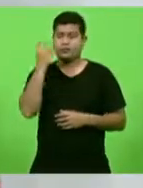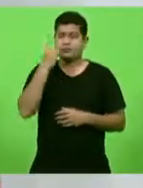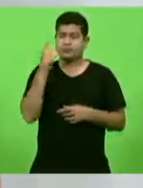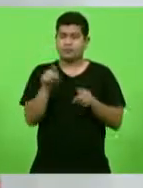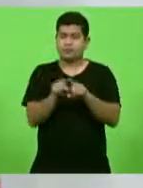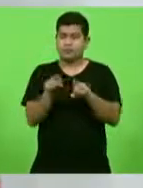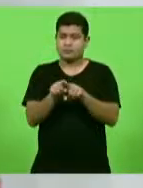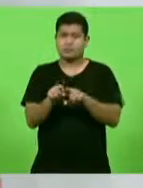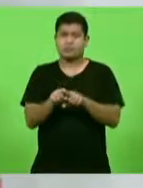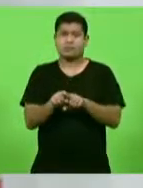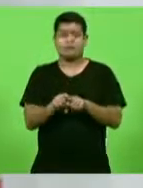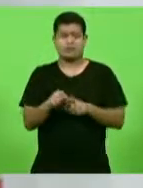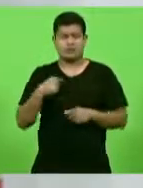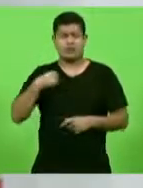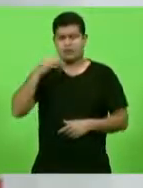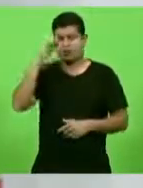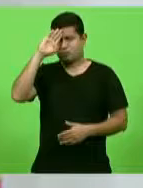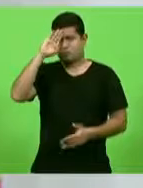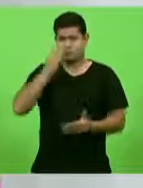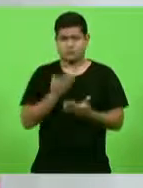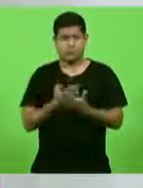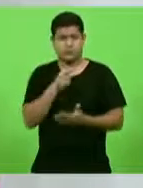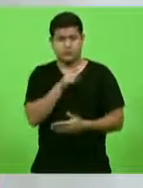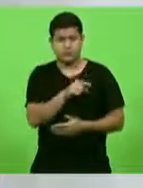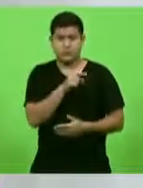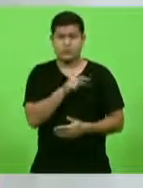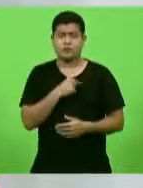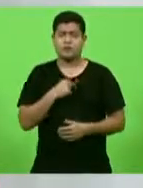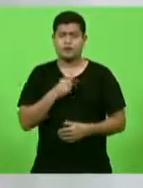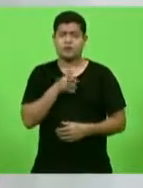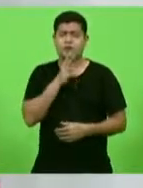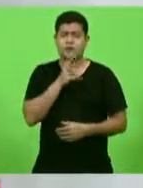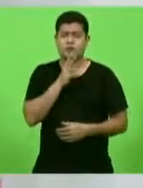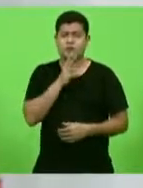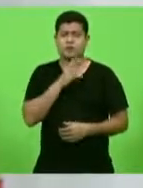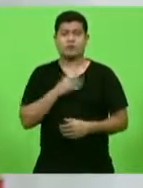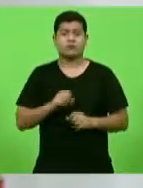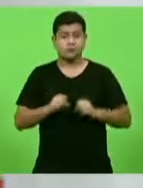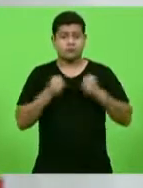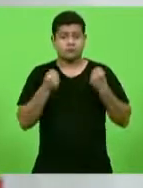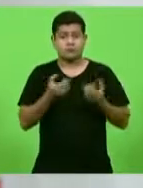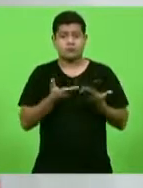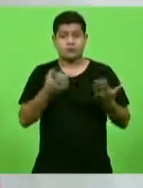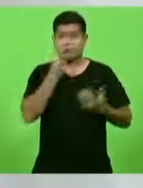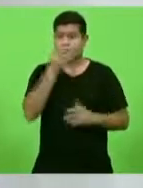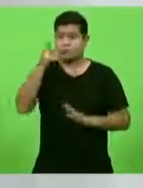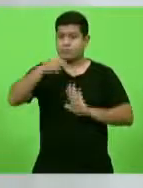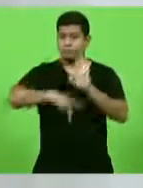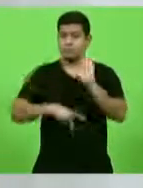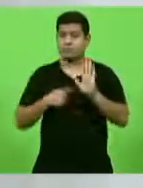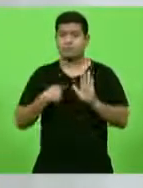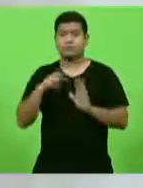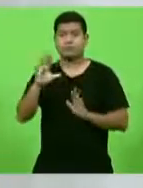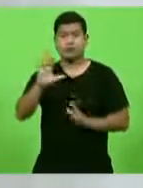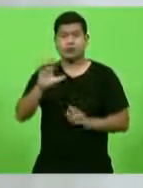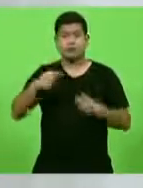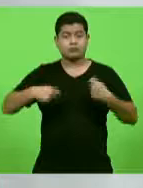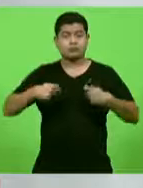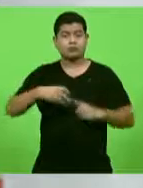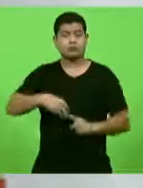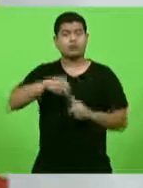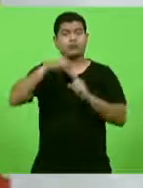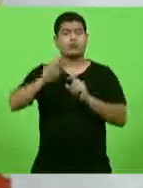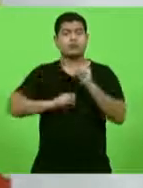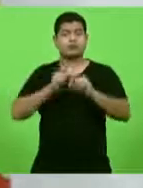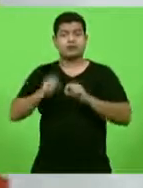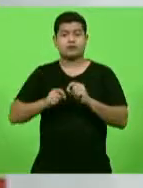comprometimento dele com os bons projetos, mas destaco que as oportunidades precisam surgir em